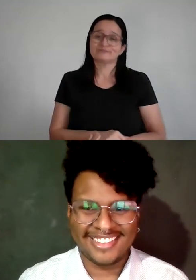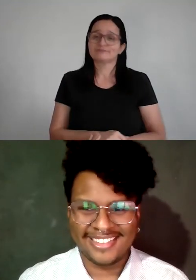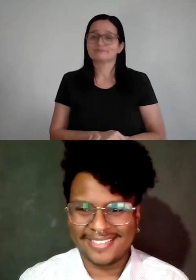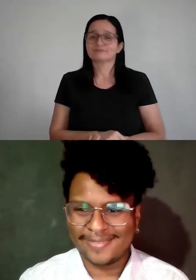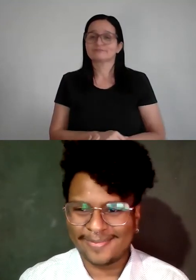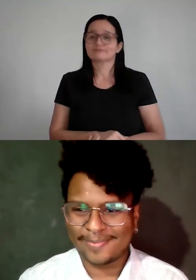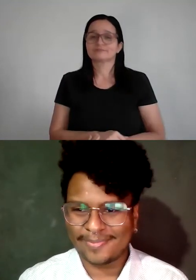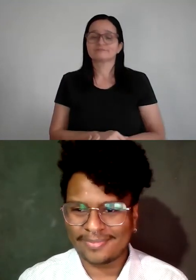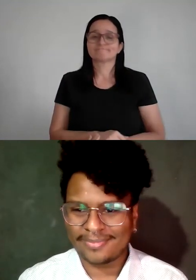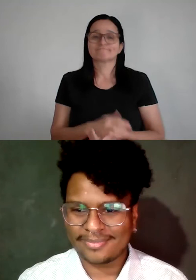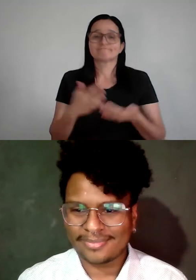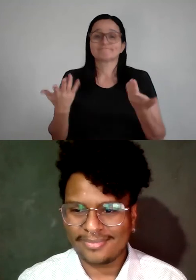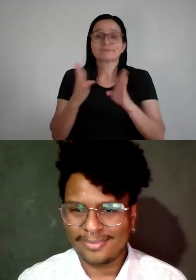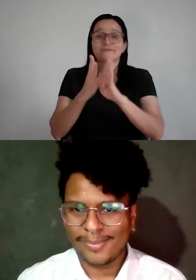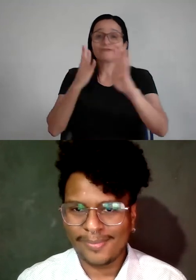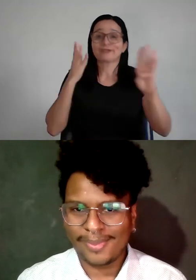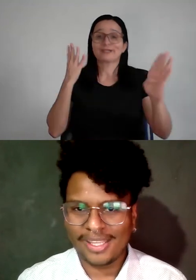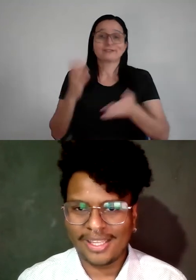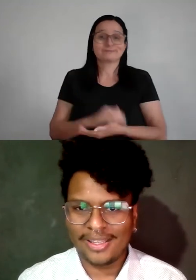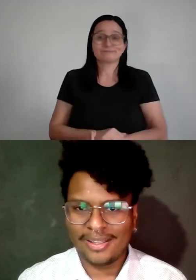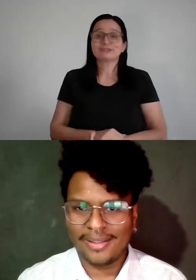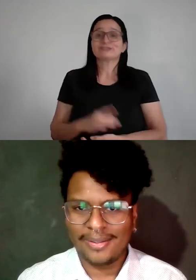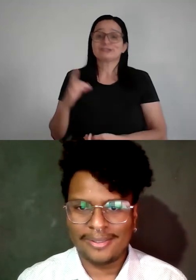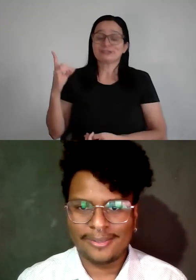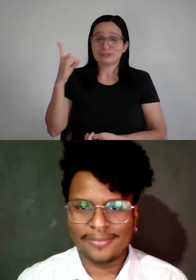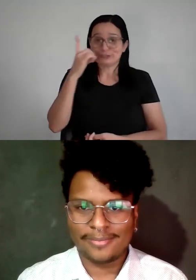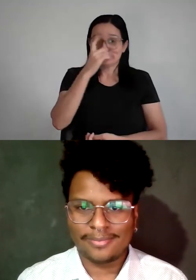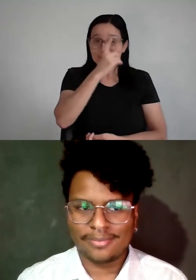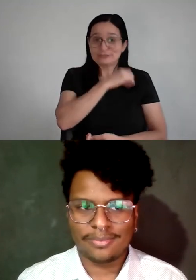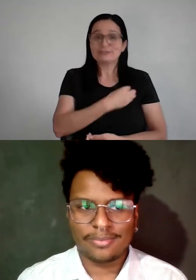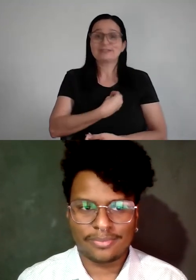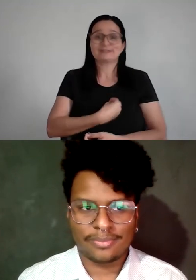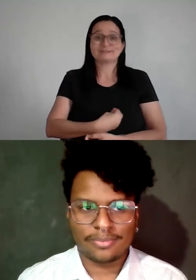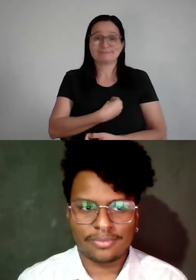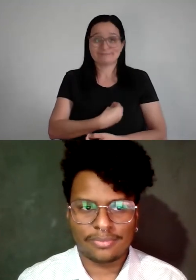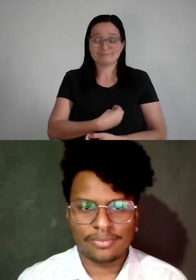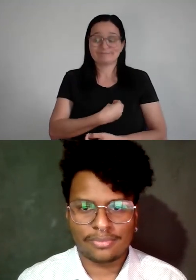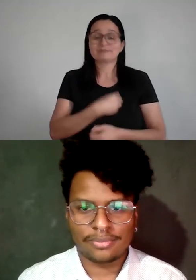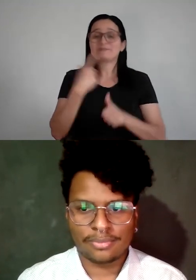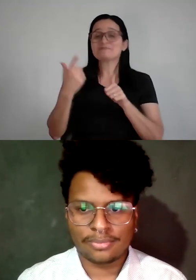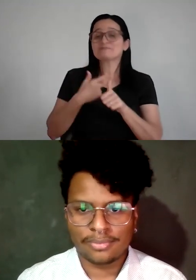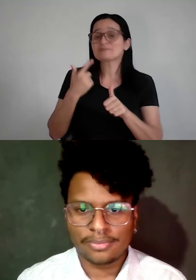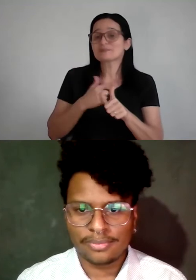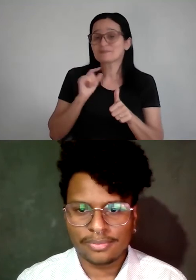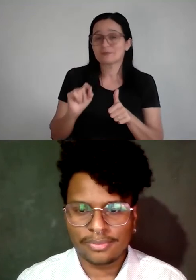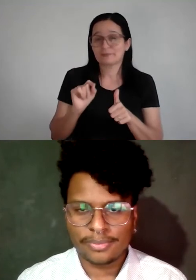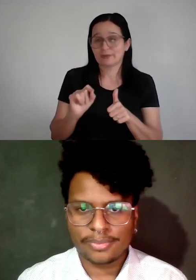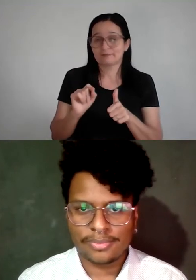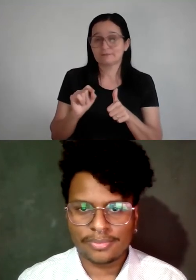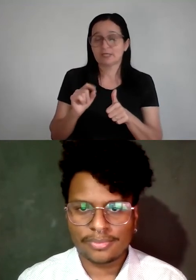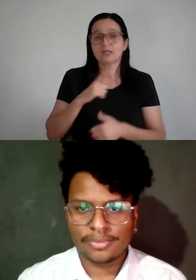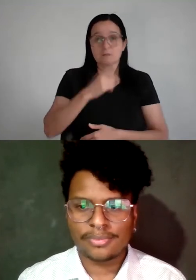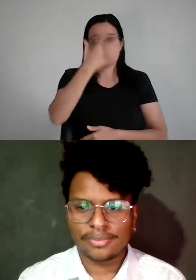Entra na fila. Pô, o maior desafio da nossa vida é dar conta. Mas assim, primeiro, eu tenho que partir da premissa que existem pessoas que